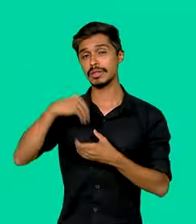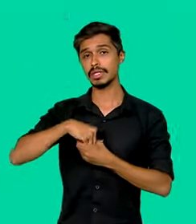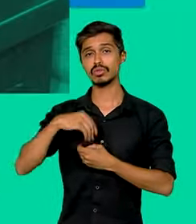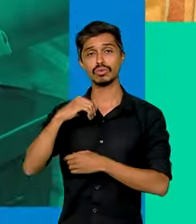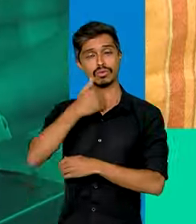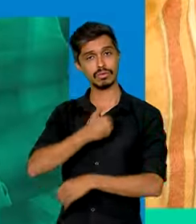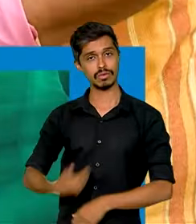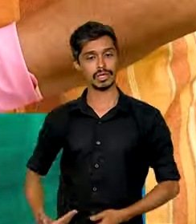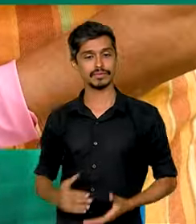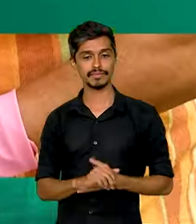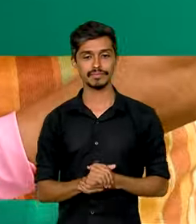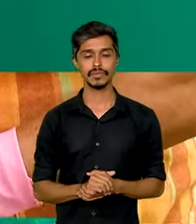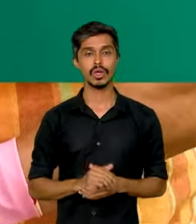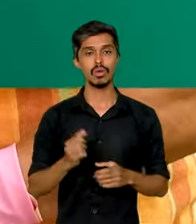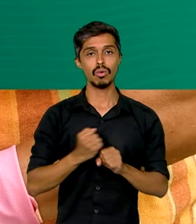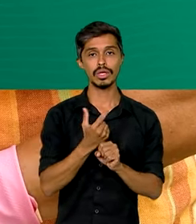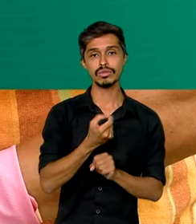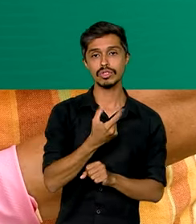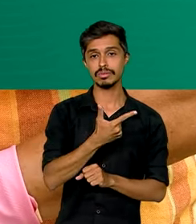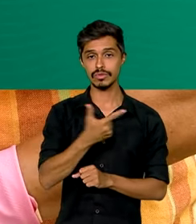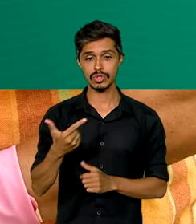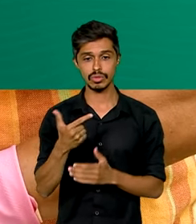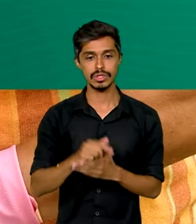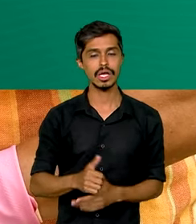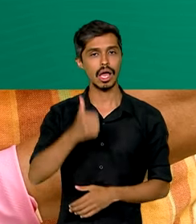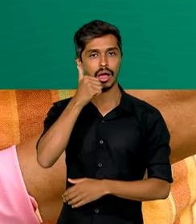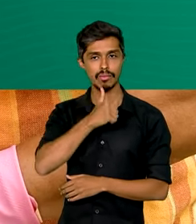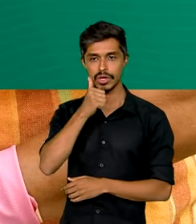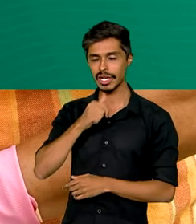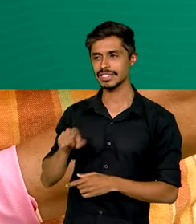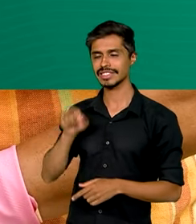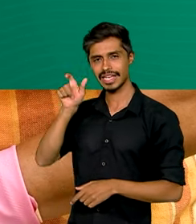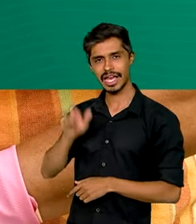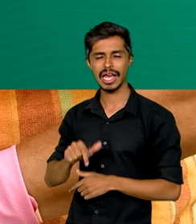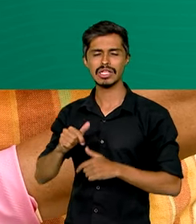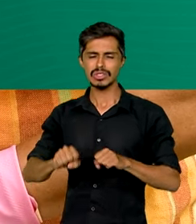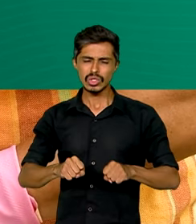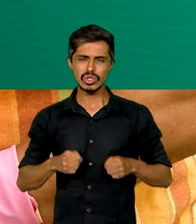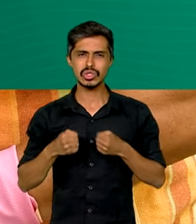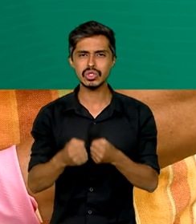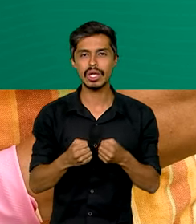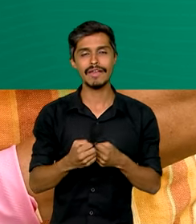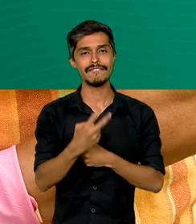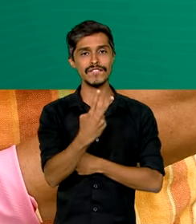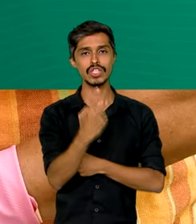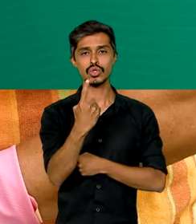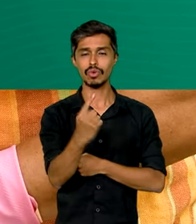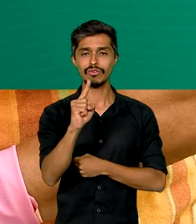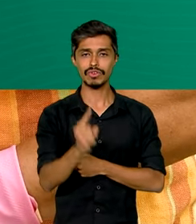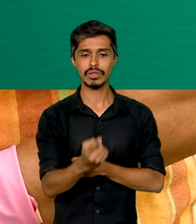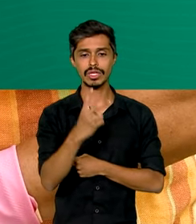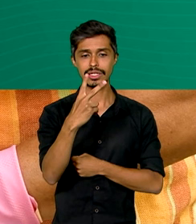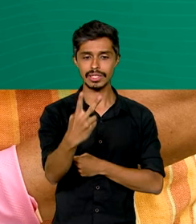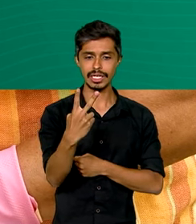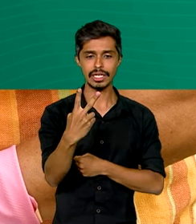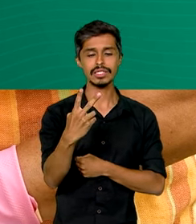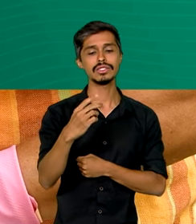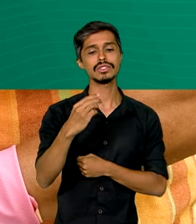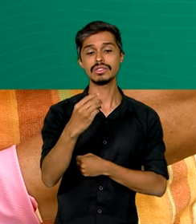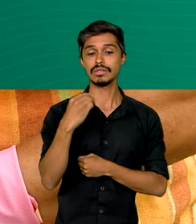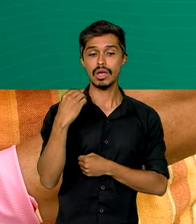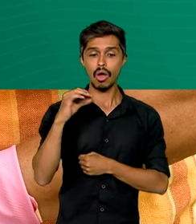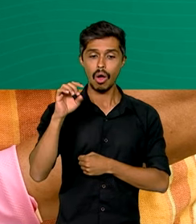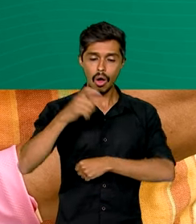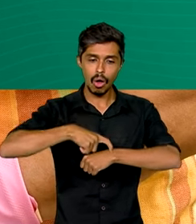Em 2022, as mulheres dedicaram em média 21,3 horas semanais